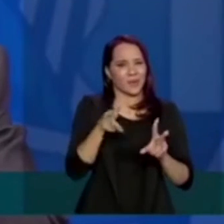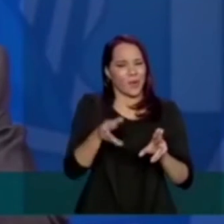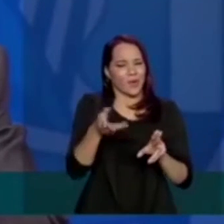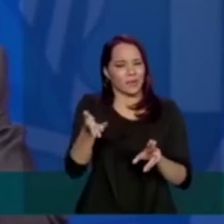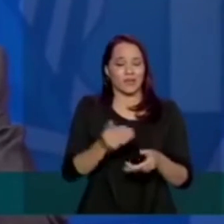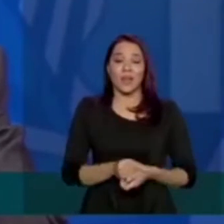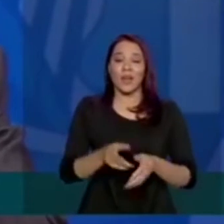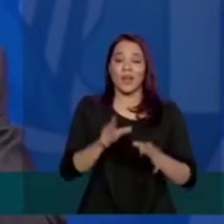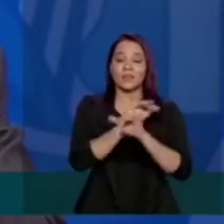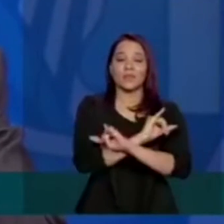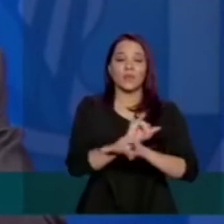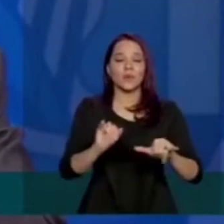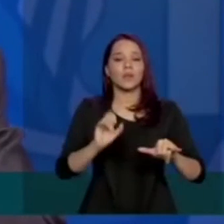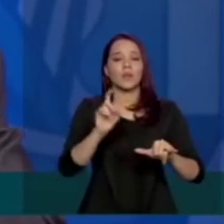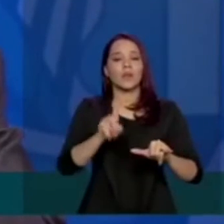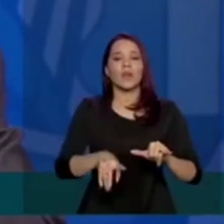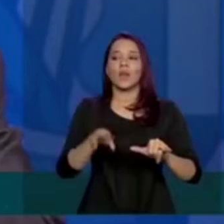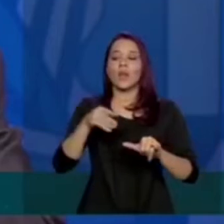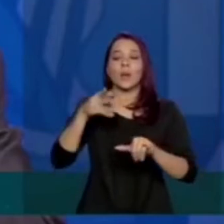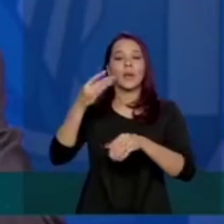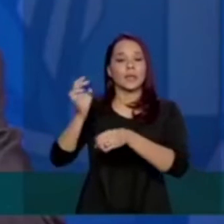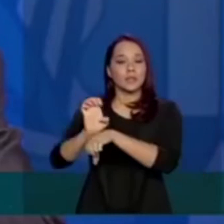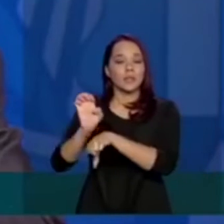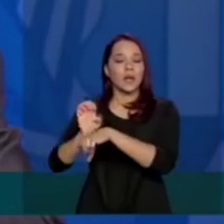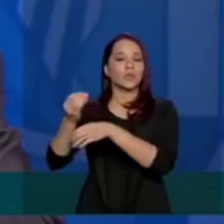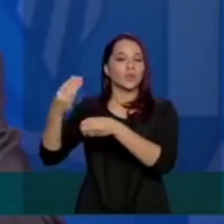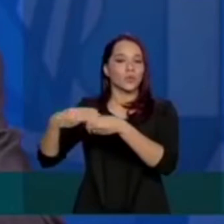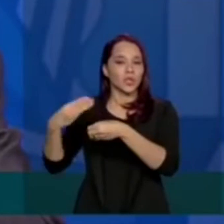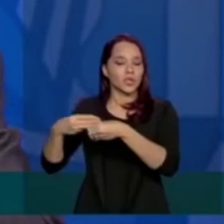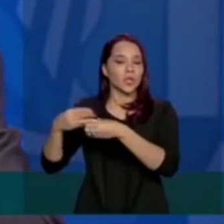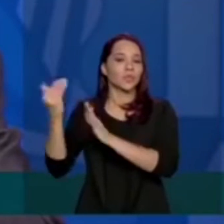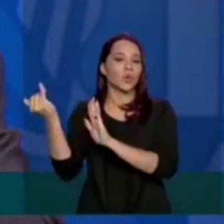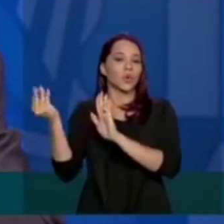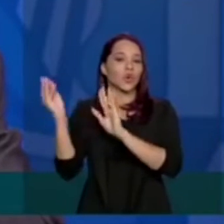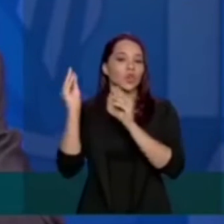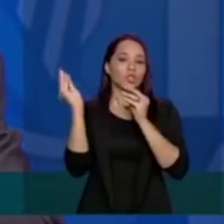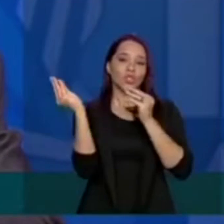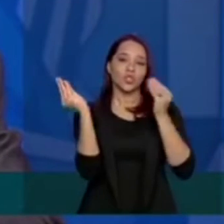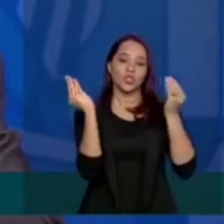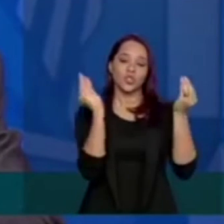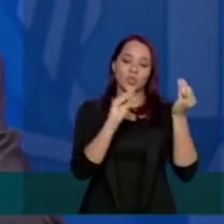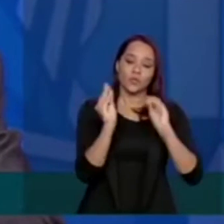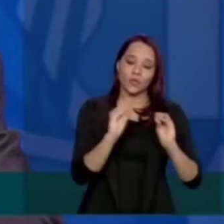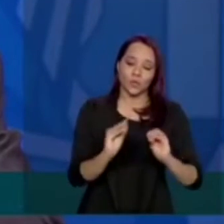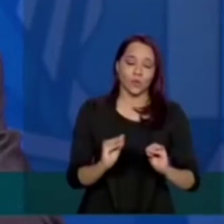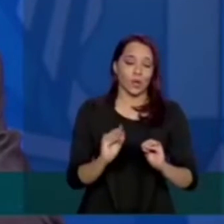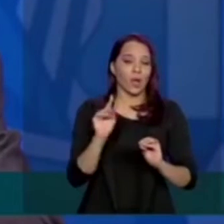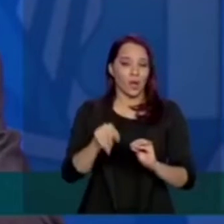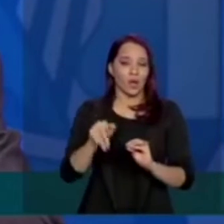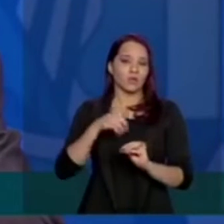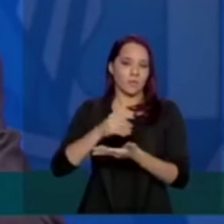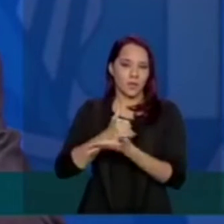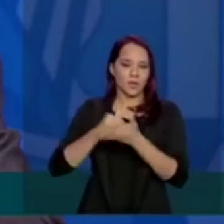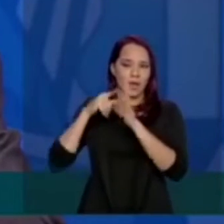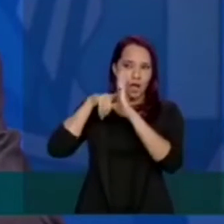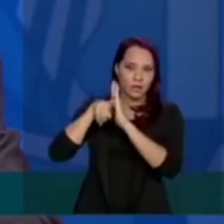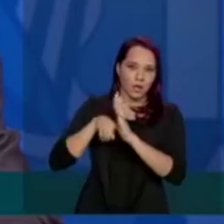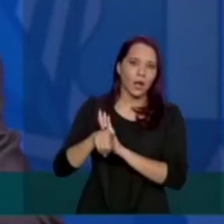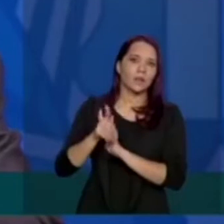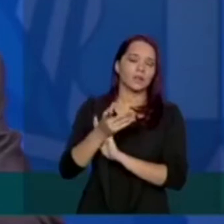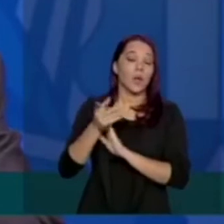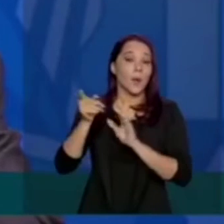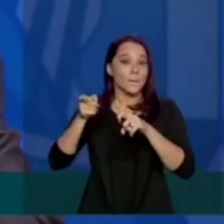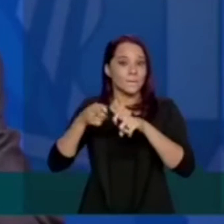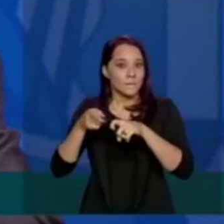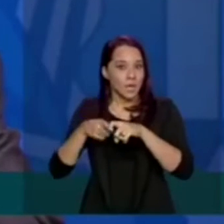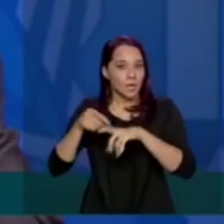Esses dados, eles são divulgados pelos estados e municípios, eles estão sendo baseados em análise clínica, o diagnóstico de